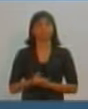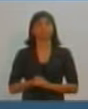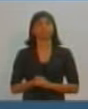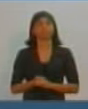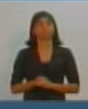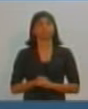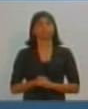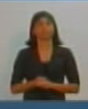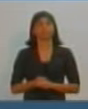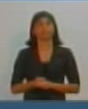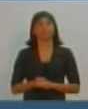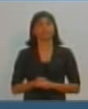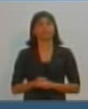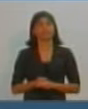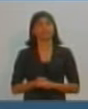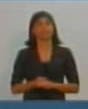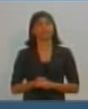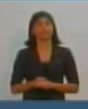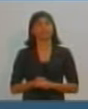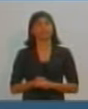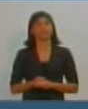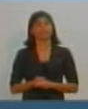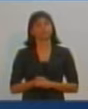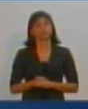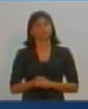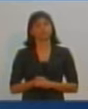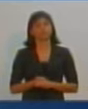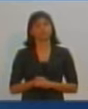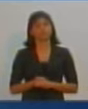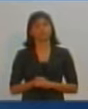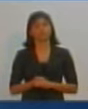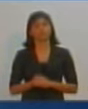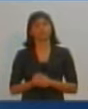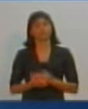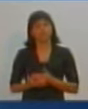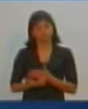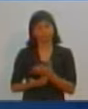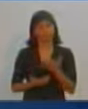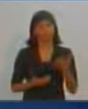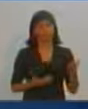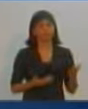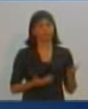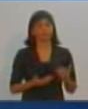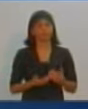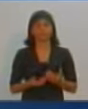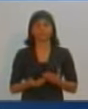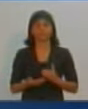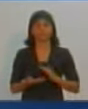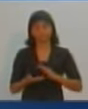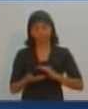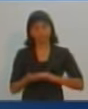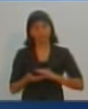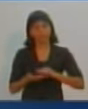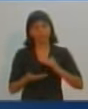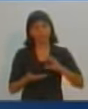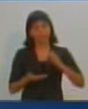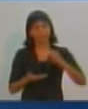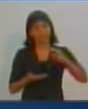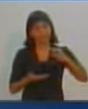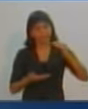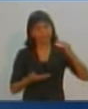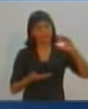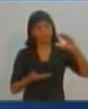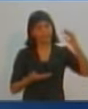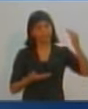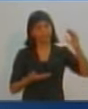Ok, obrigada, candidato. Sua réplica, Bugalho, 30 segundos. Nós vamos ampliar o programa Estratégia Saúde da Família